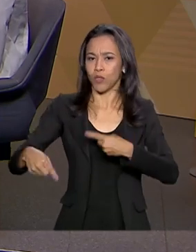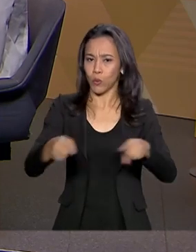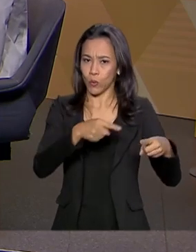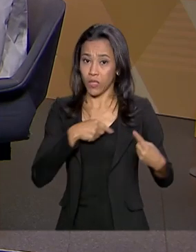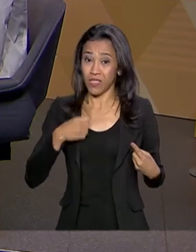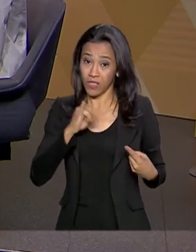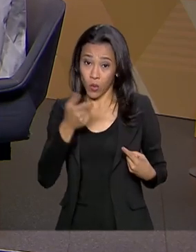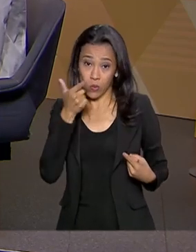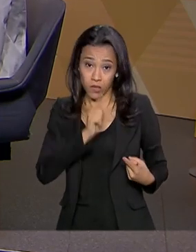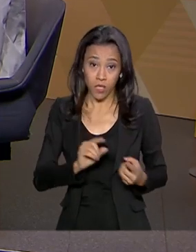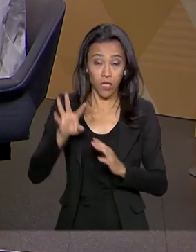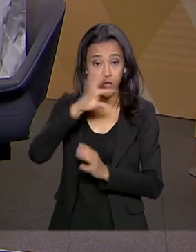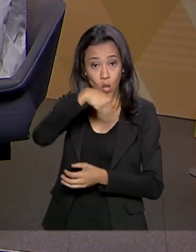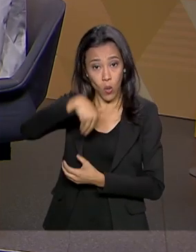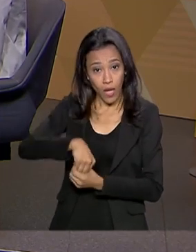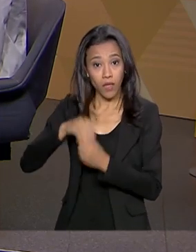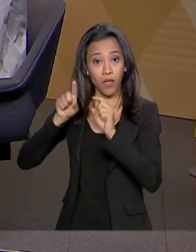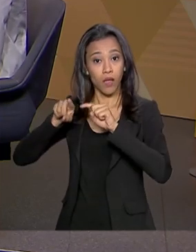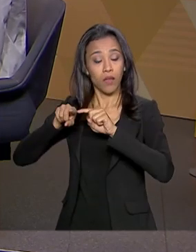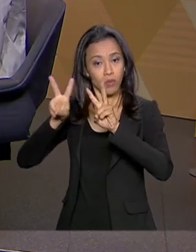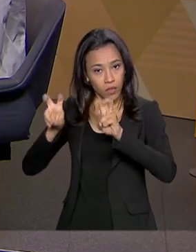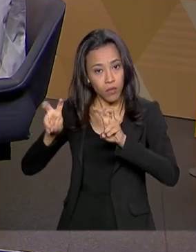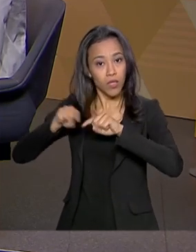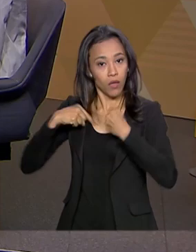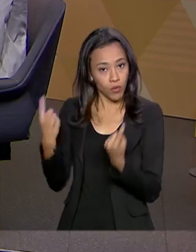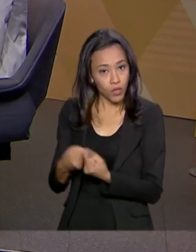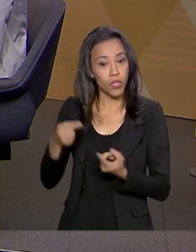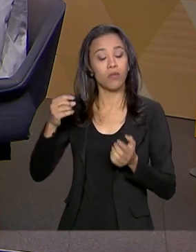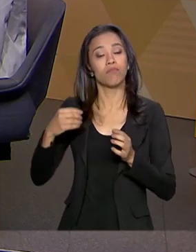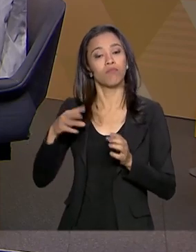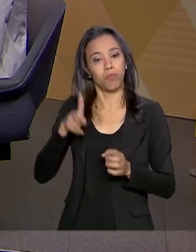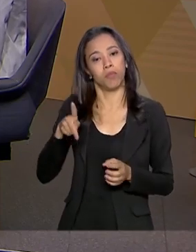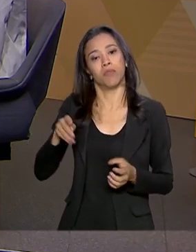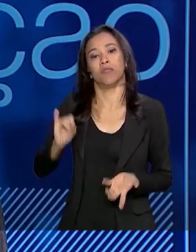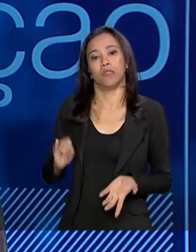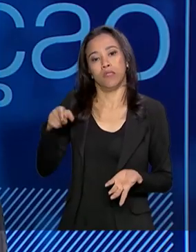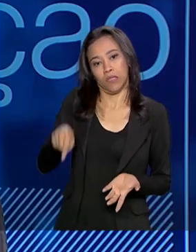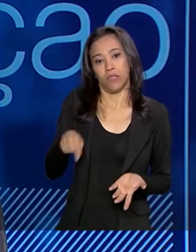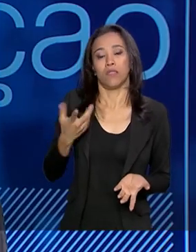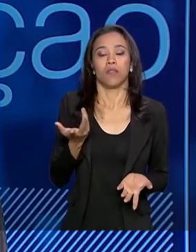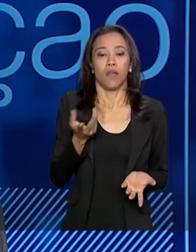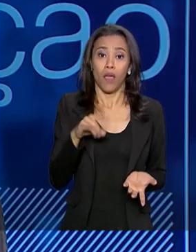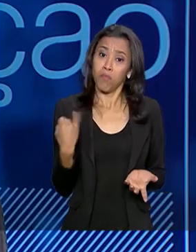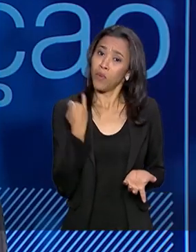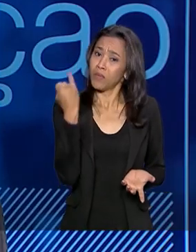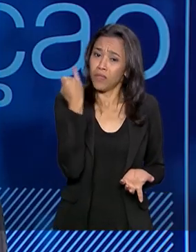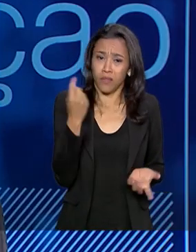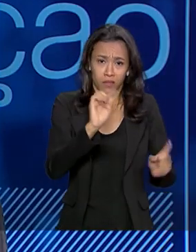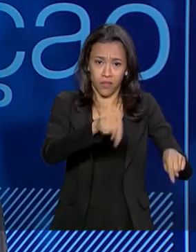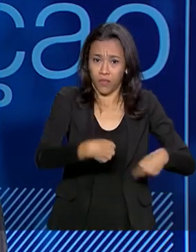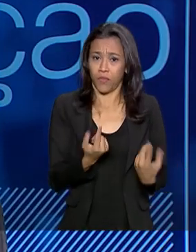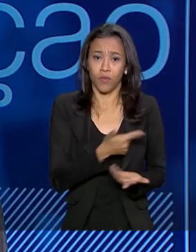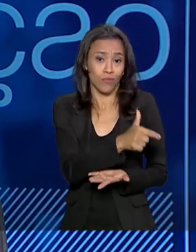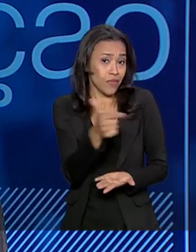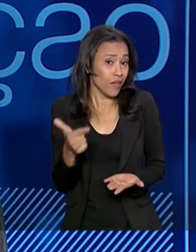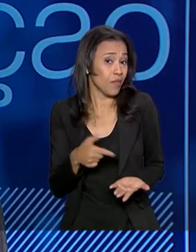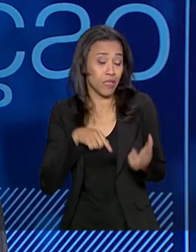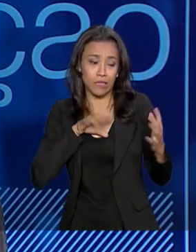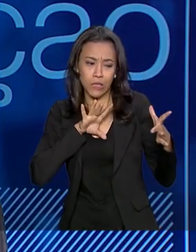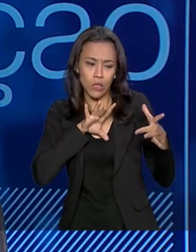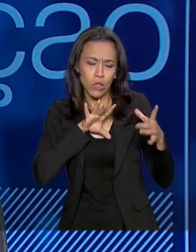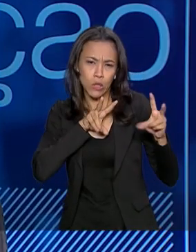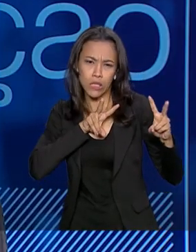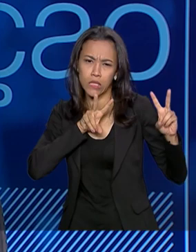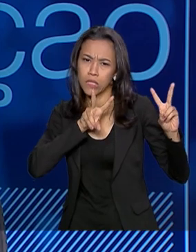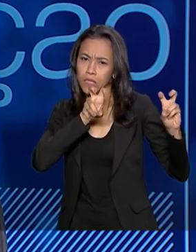consegue incluir na próxima reunião do PPI na carteira. É um desafio muito importante porque nós não temos esse tipo de ativo, seria a